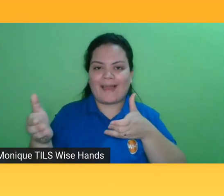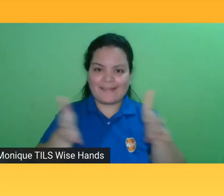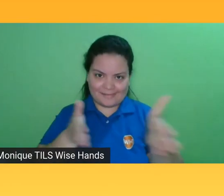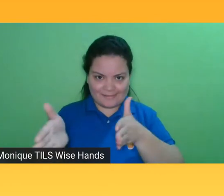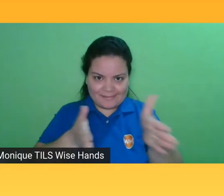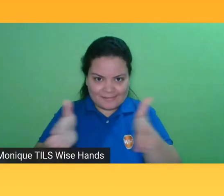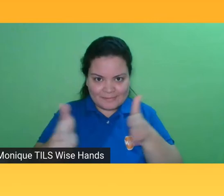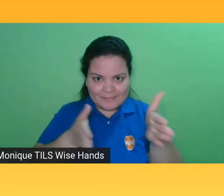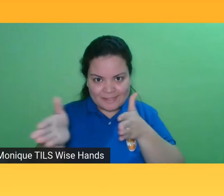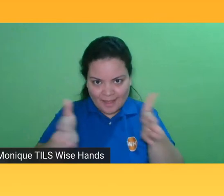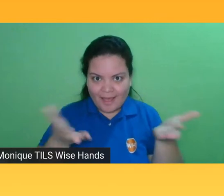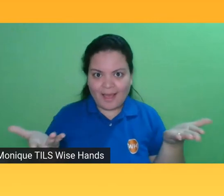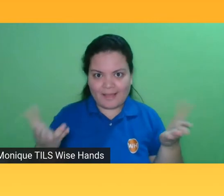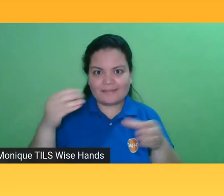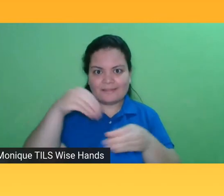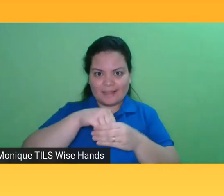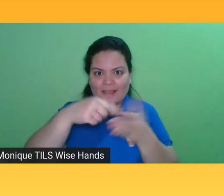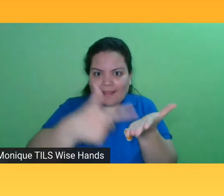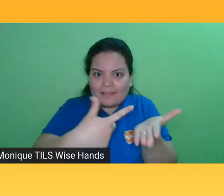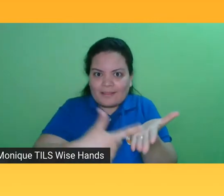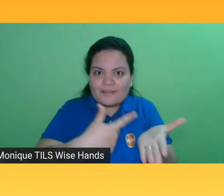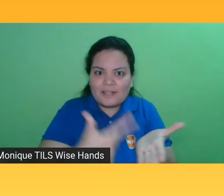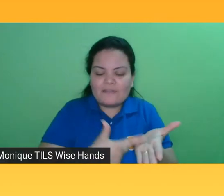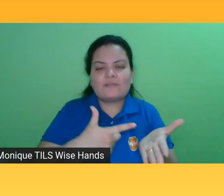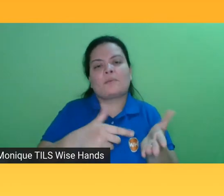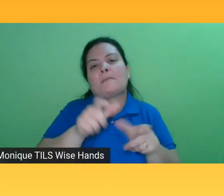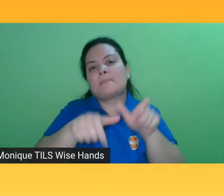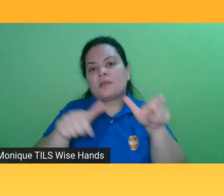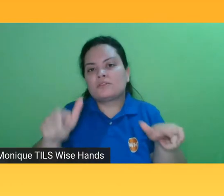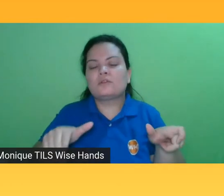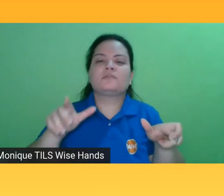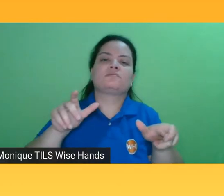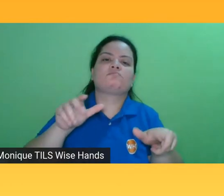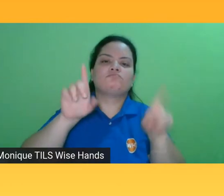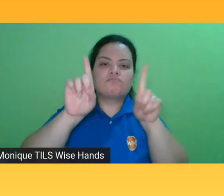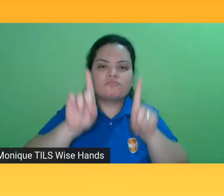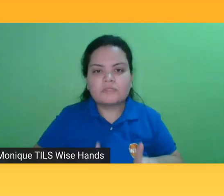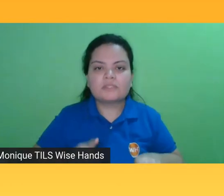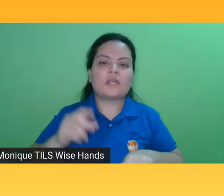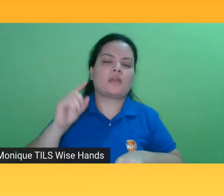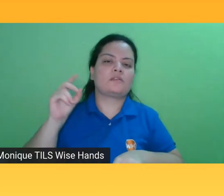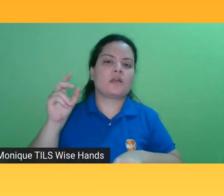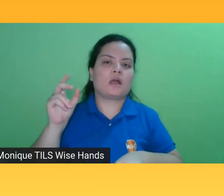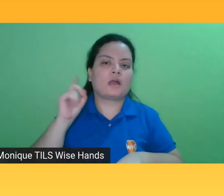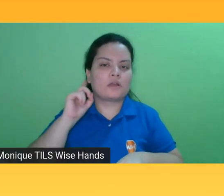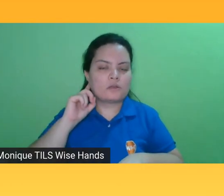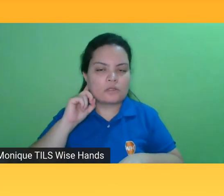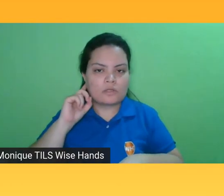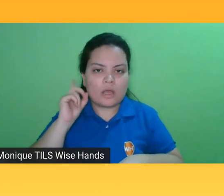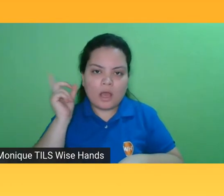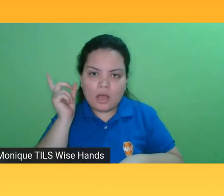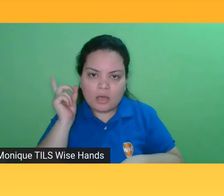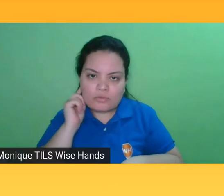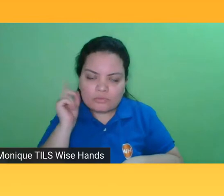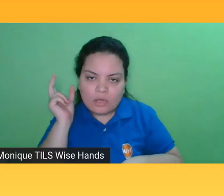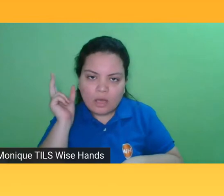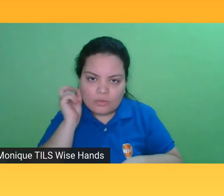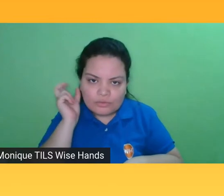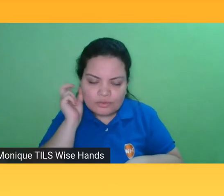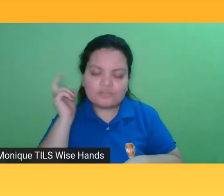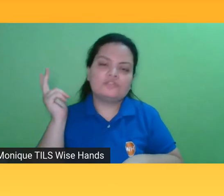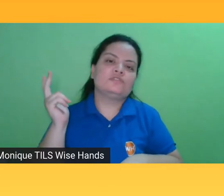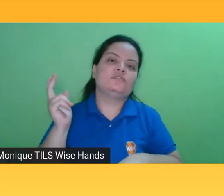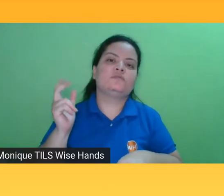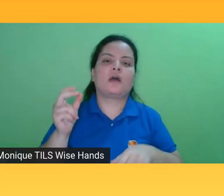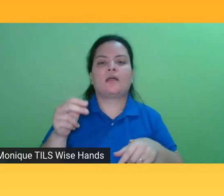pessoas com deficiência auditiva, visual, enfim, o livro, e é ótimo